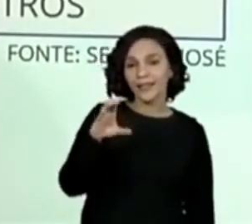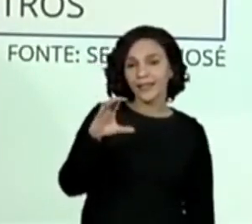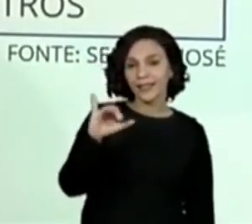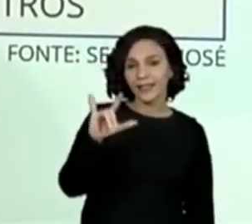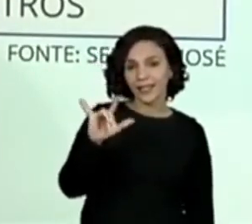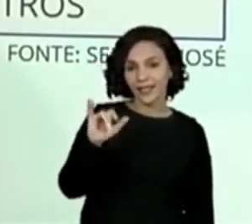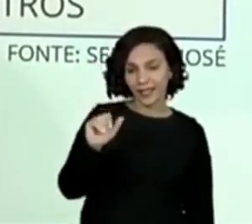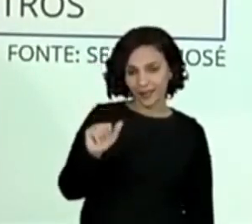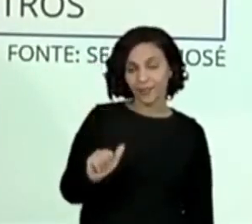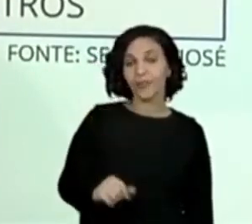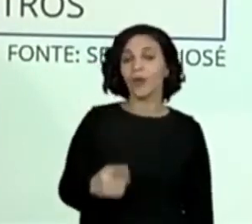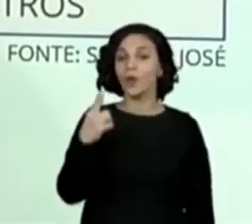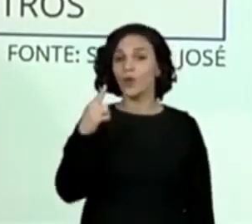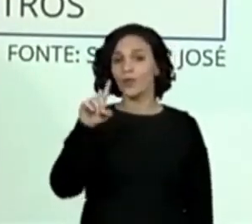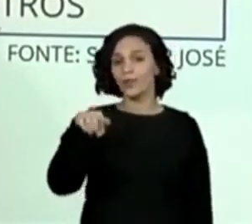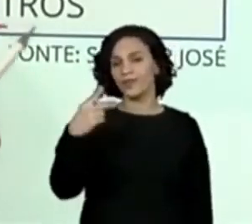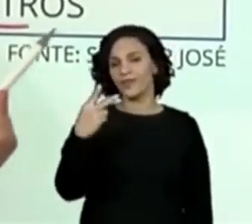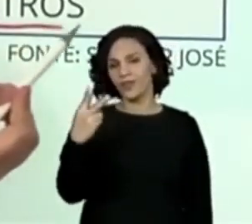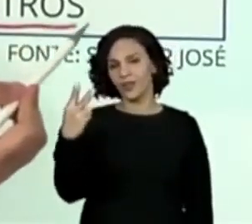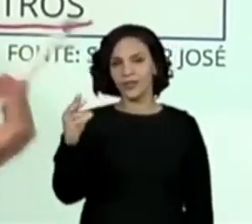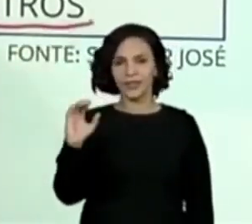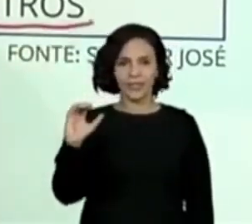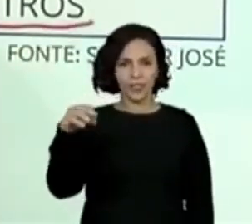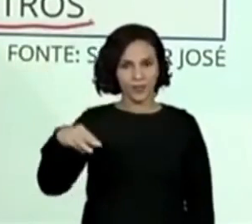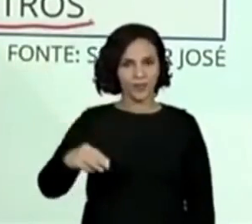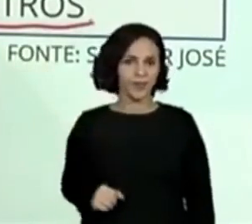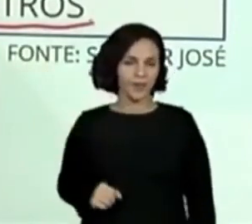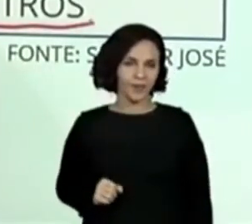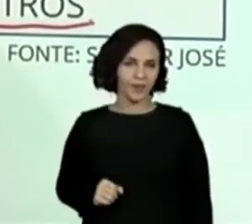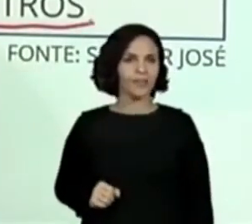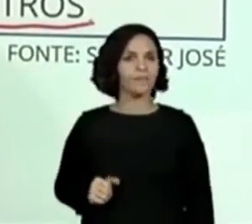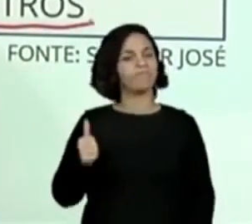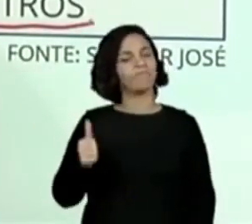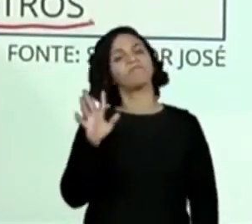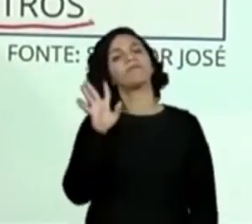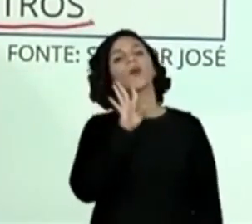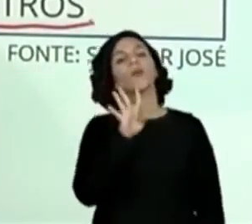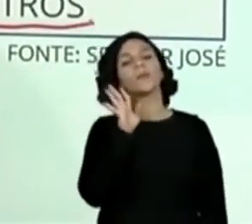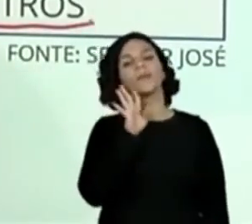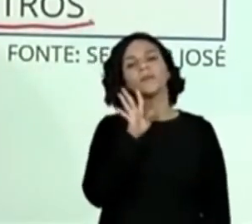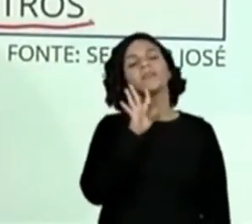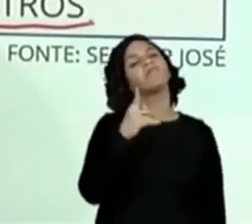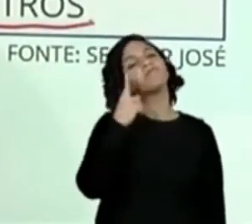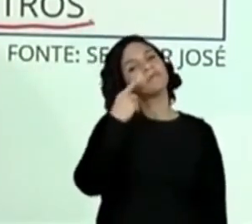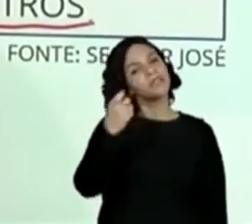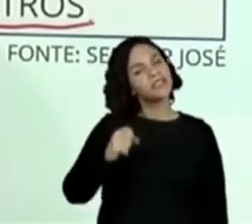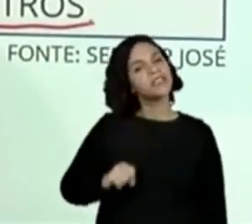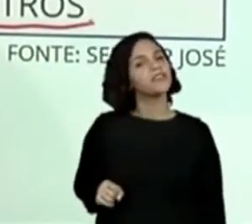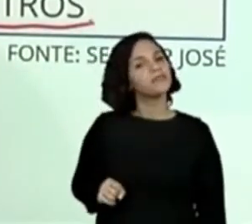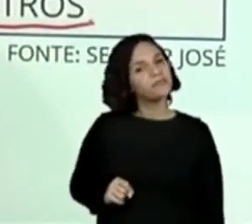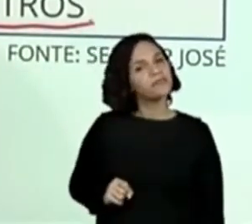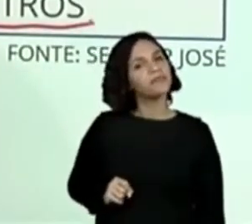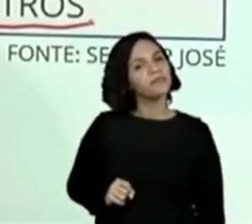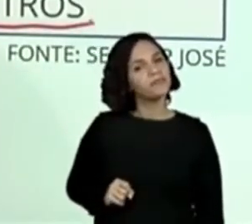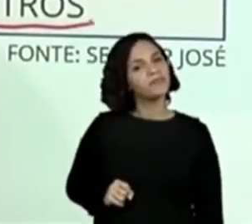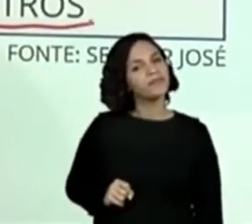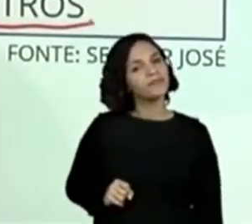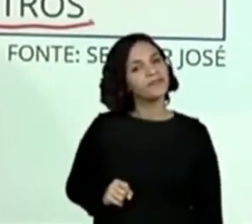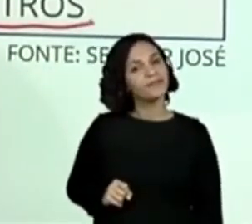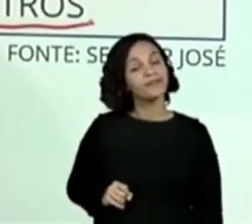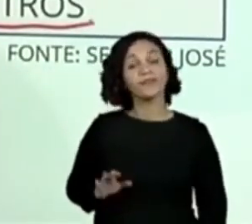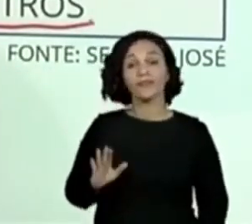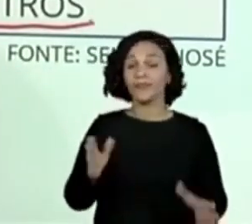Um metro e vinte e dois centímetros. Legal. Muito interessante. Olha só.